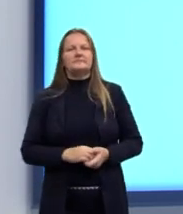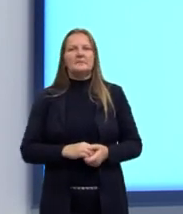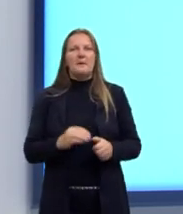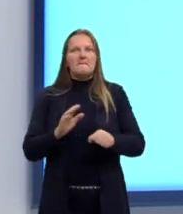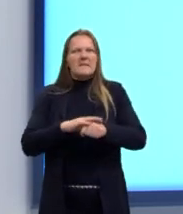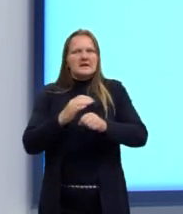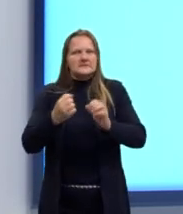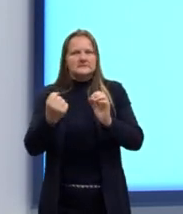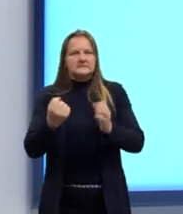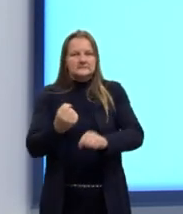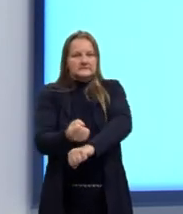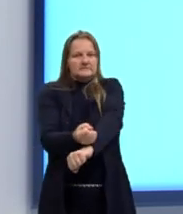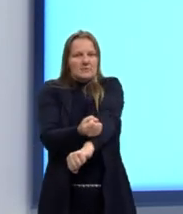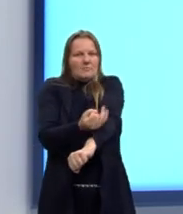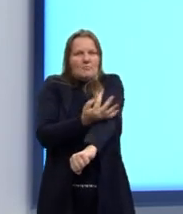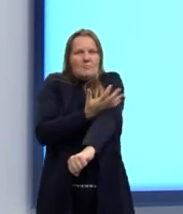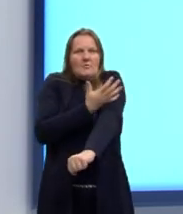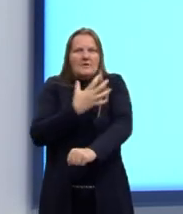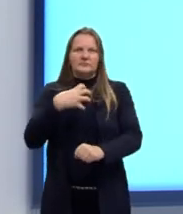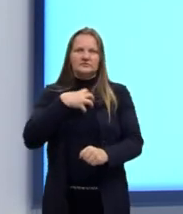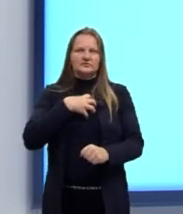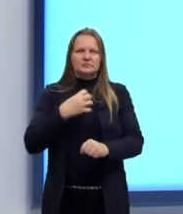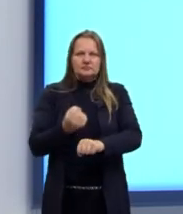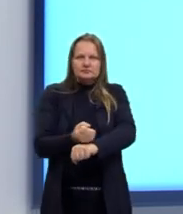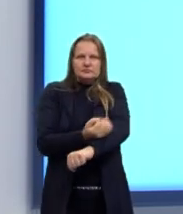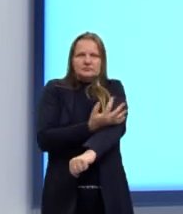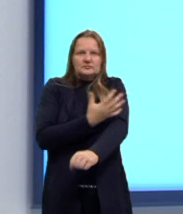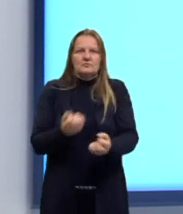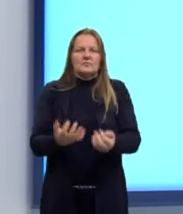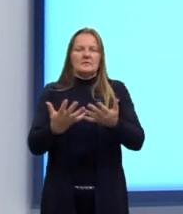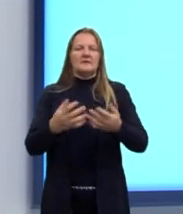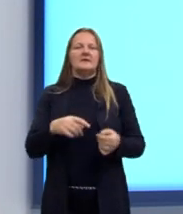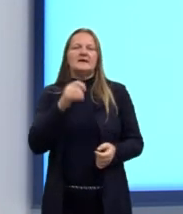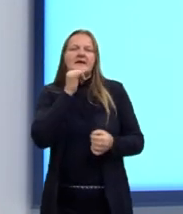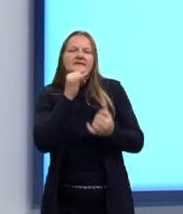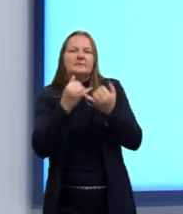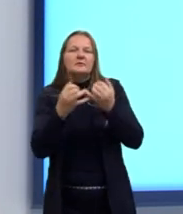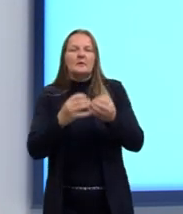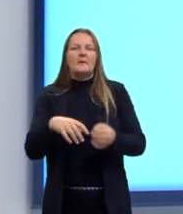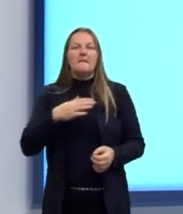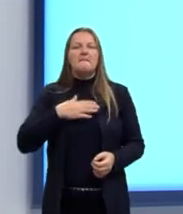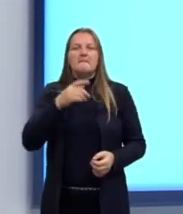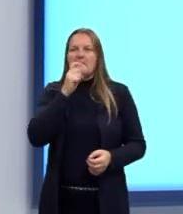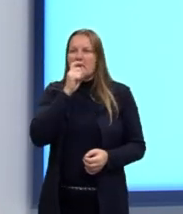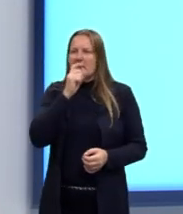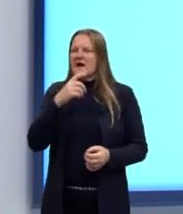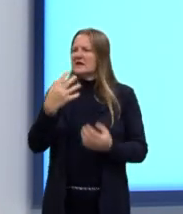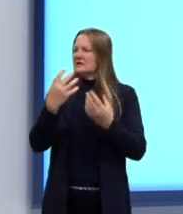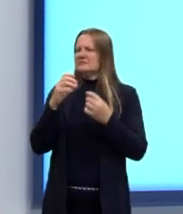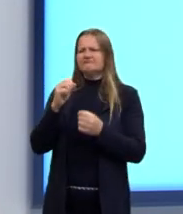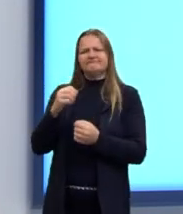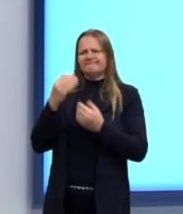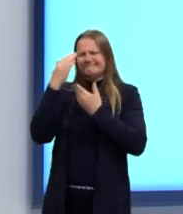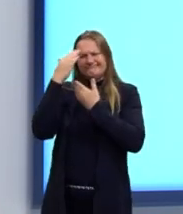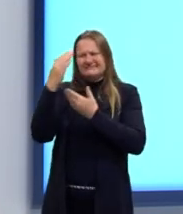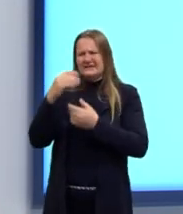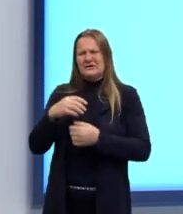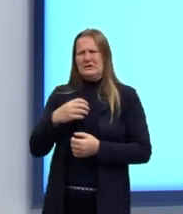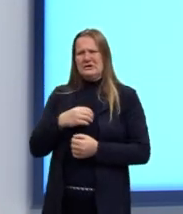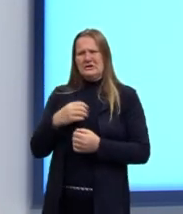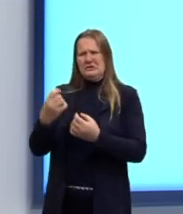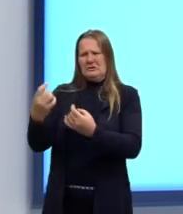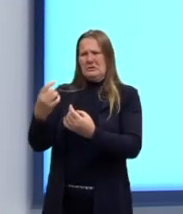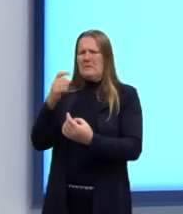mais vazão ao sentimento. Meu pai não merece meu perdão. Quando criança, ele me